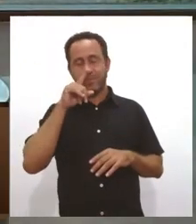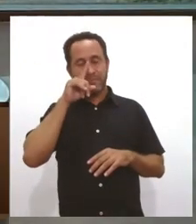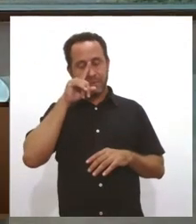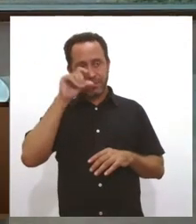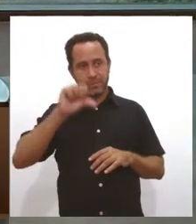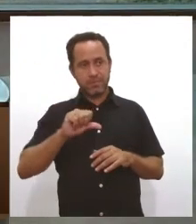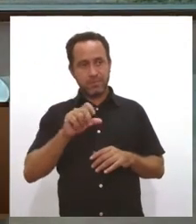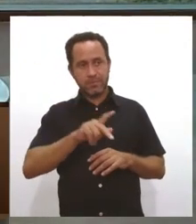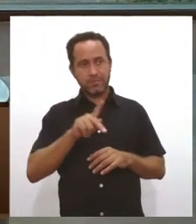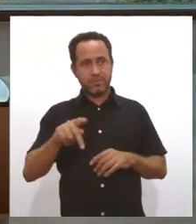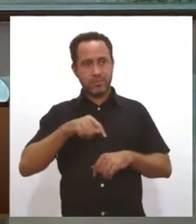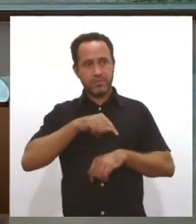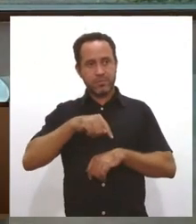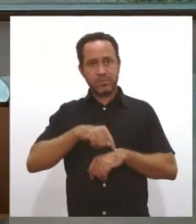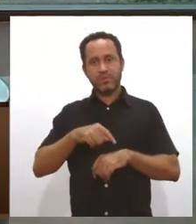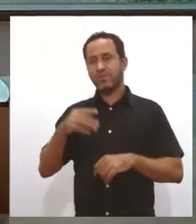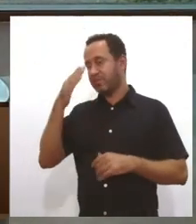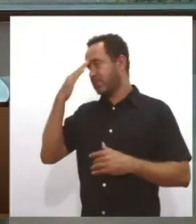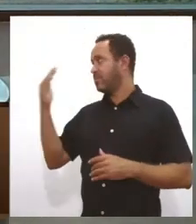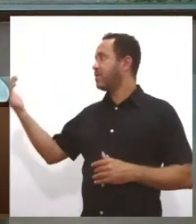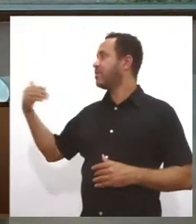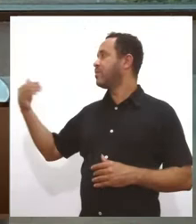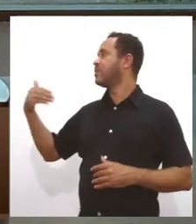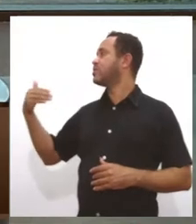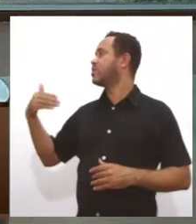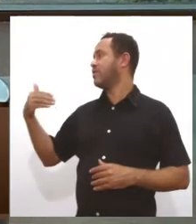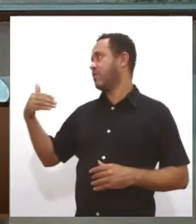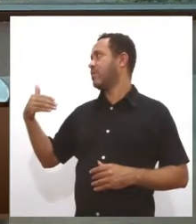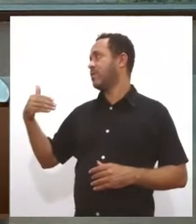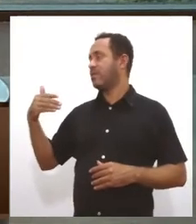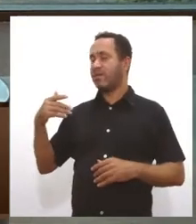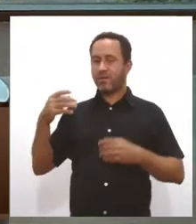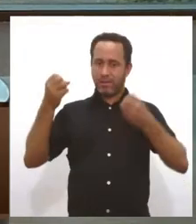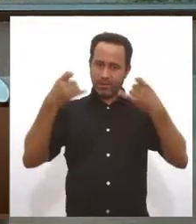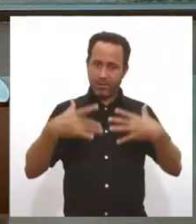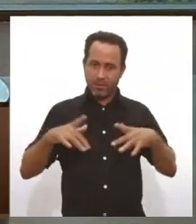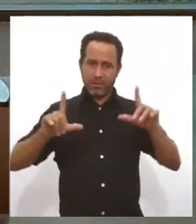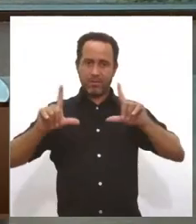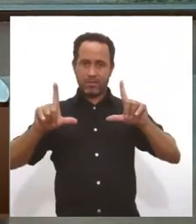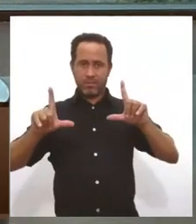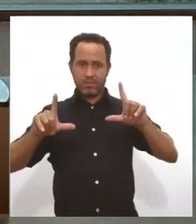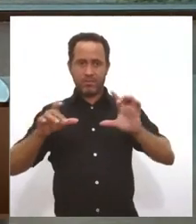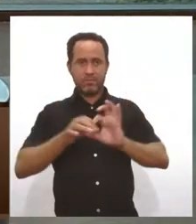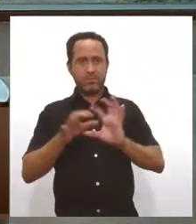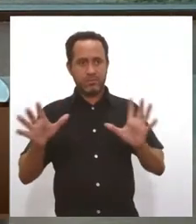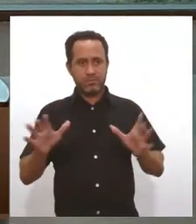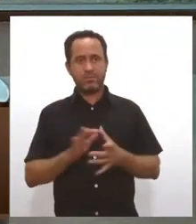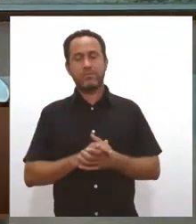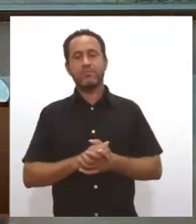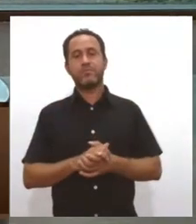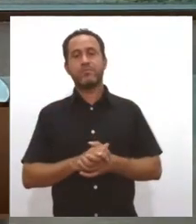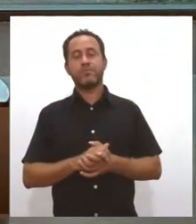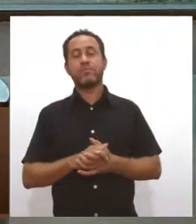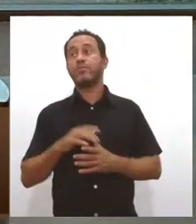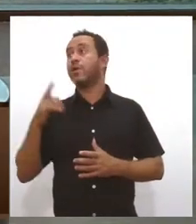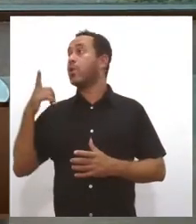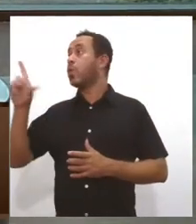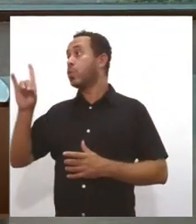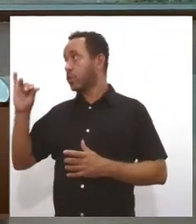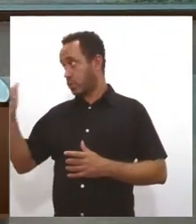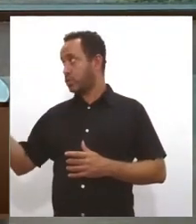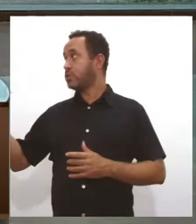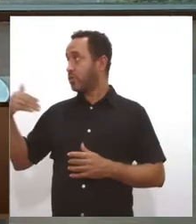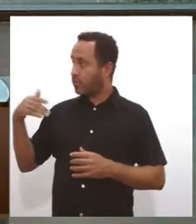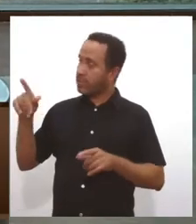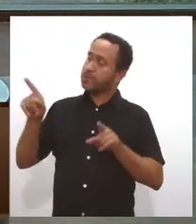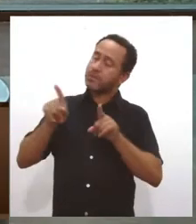Professora, nós queremos agradecer a participação aqui no Além da Pauta, colocar o programa à disposição para, em outros momentos, estar aqui conosco